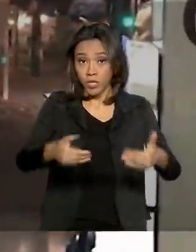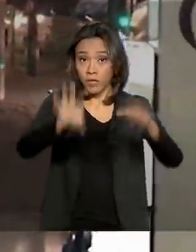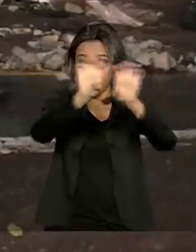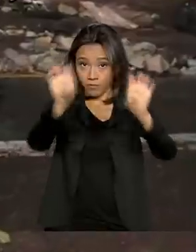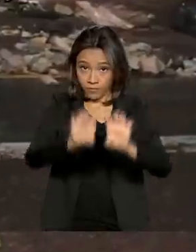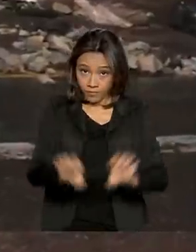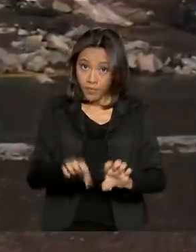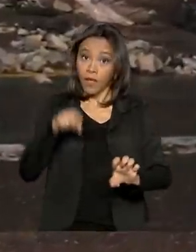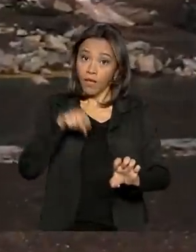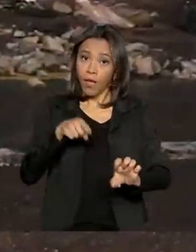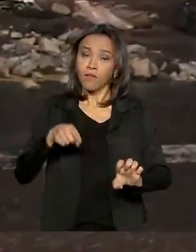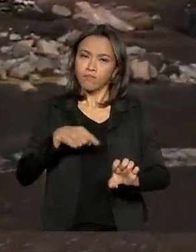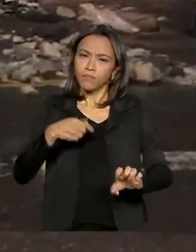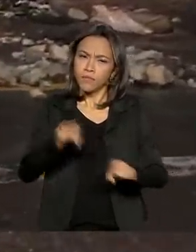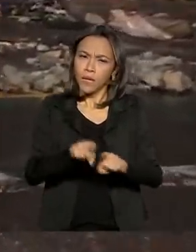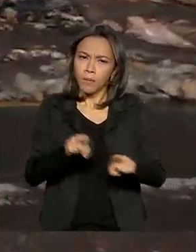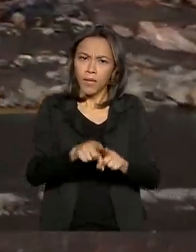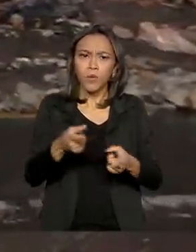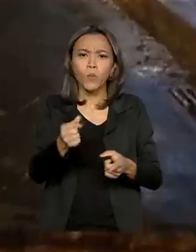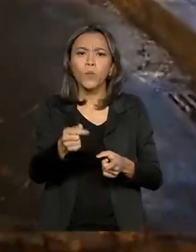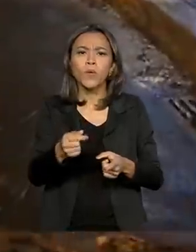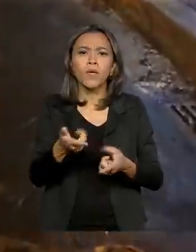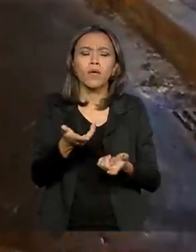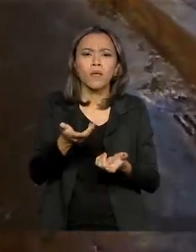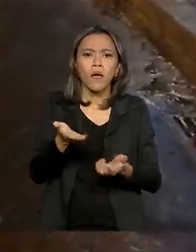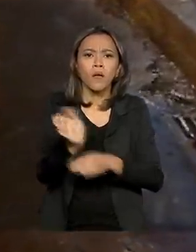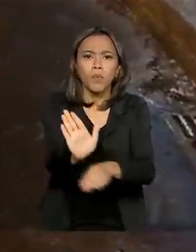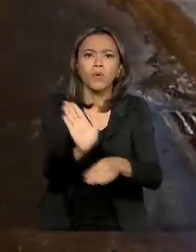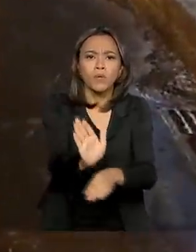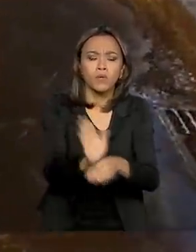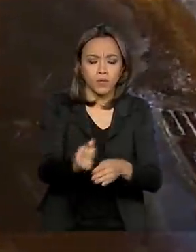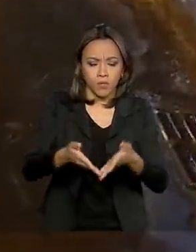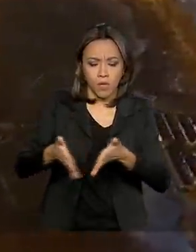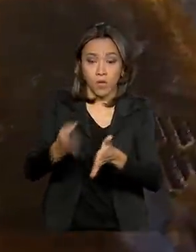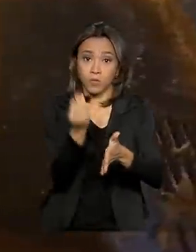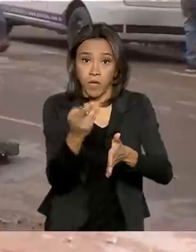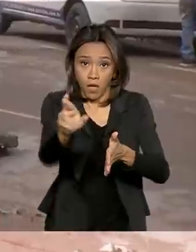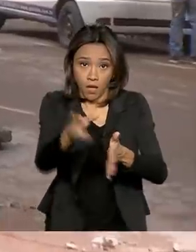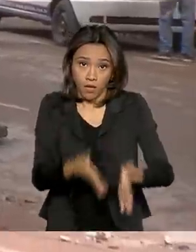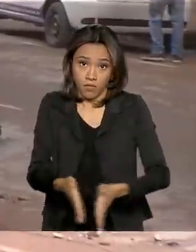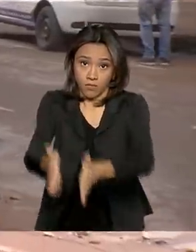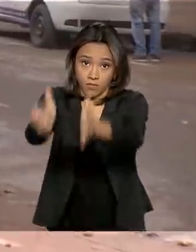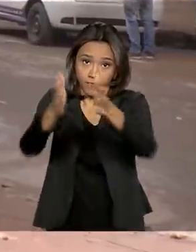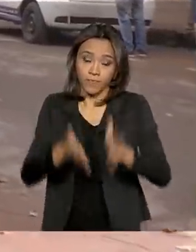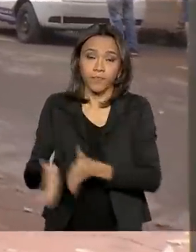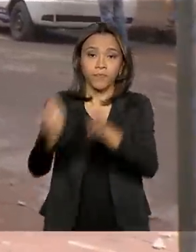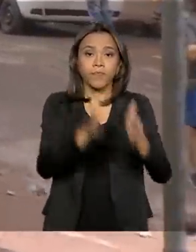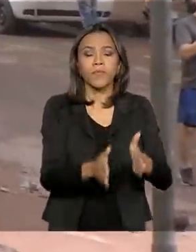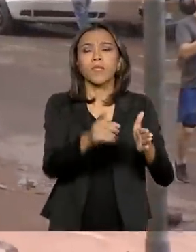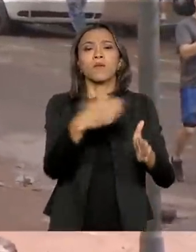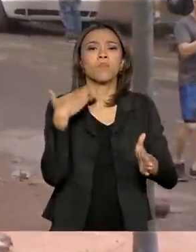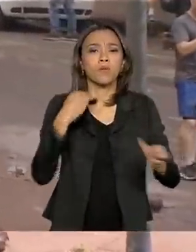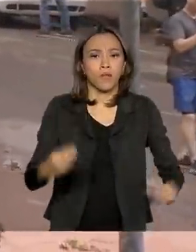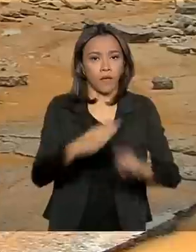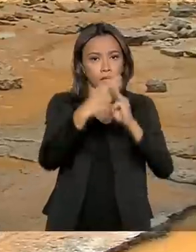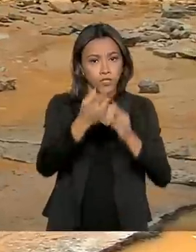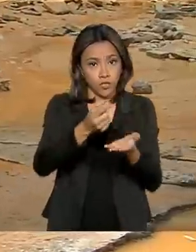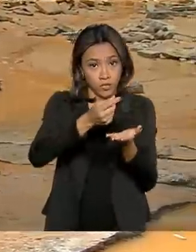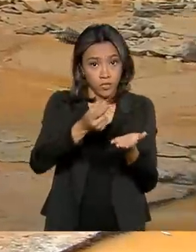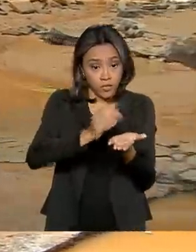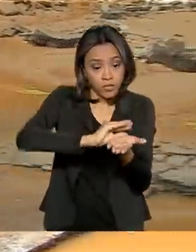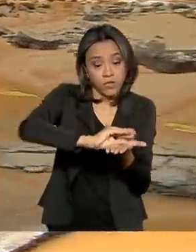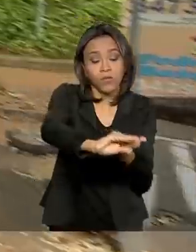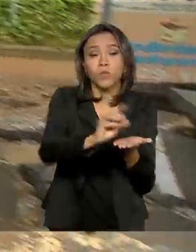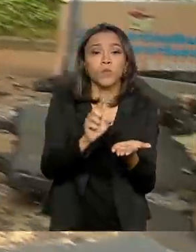atua na liberação de rodovias bloqueadas. Já a Caixa Econômica Federal liberou o saque do FGTS para os